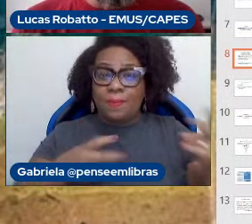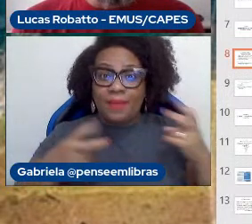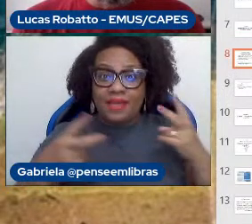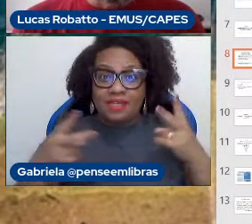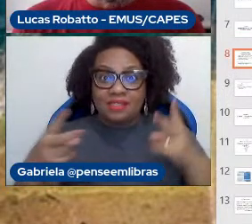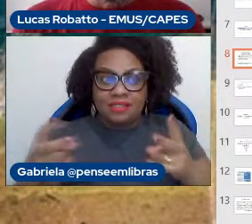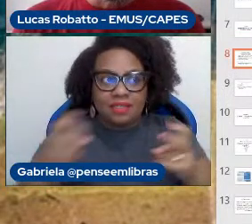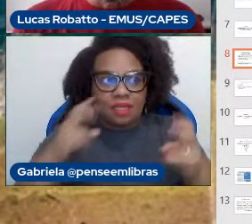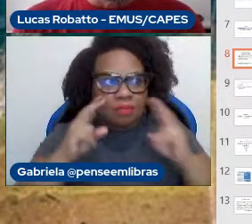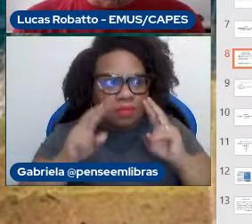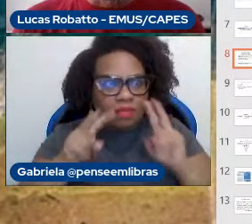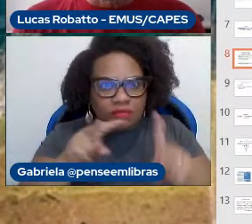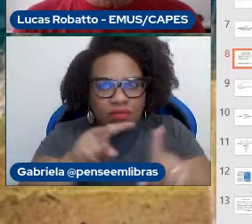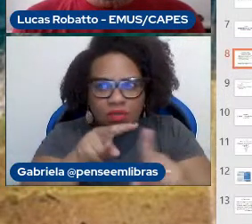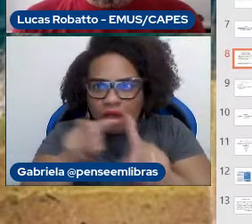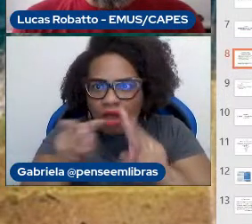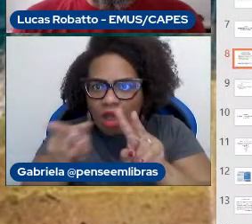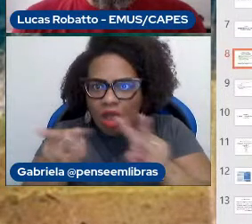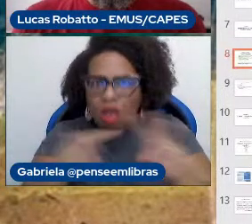performance do músico.